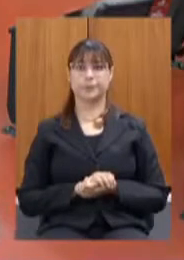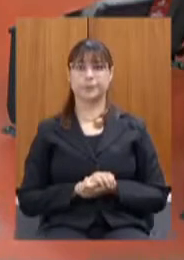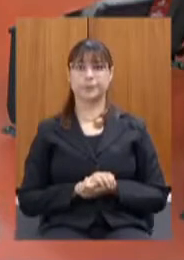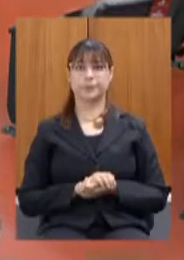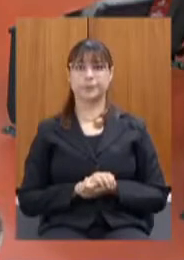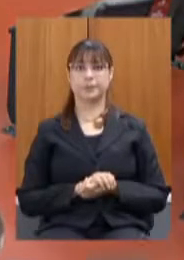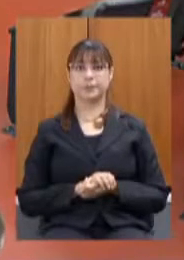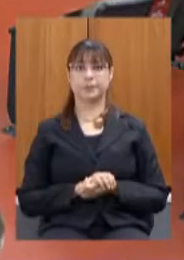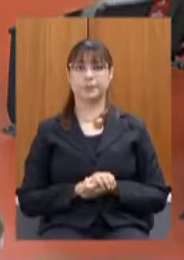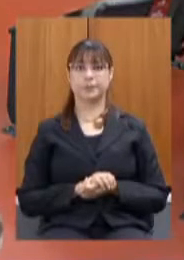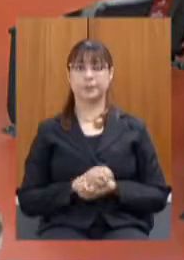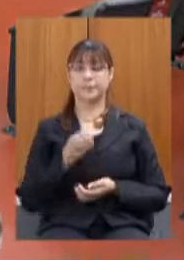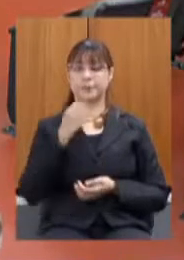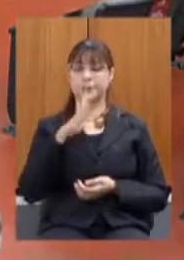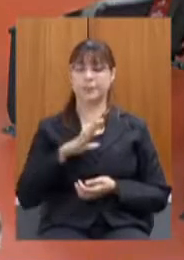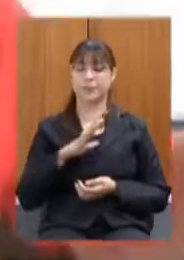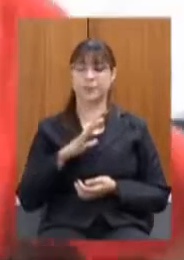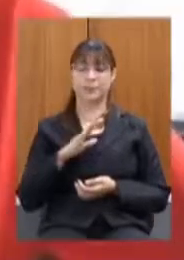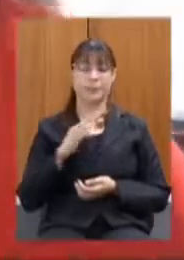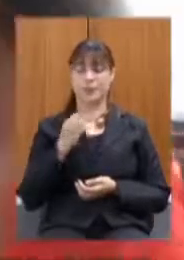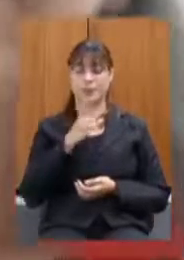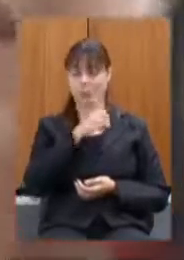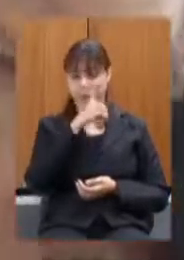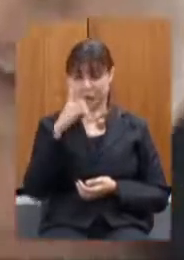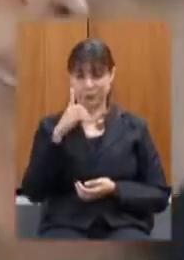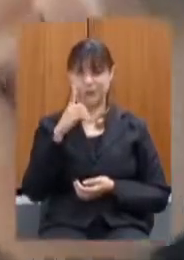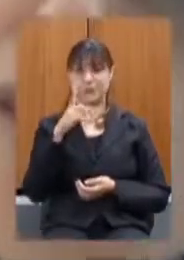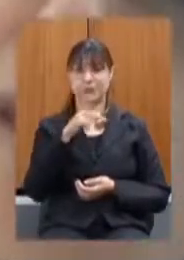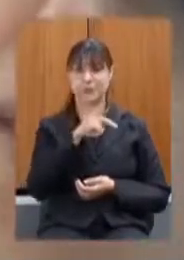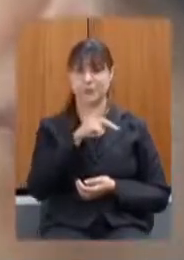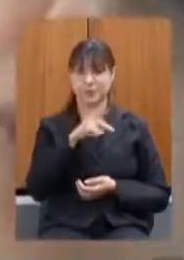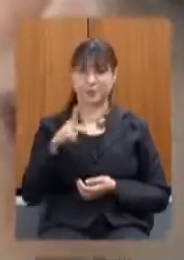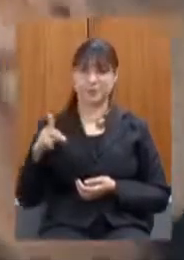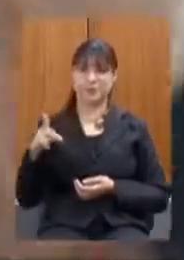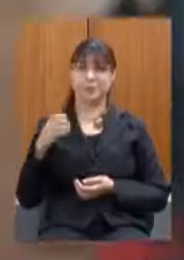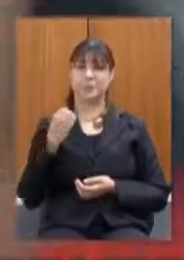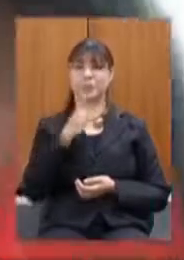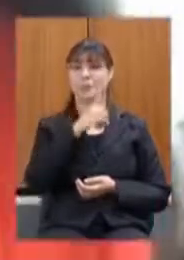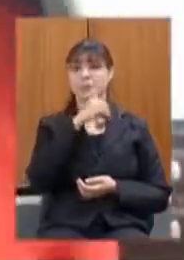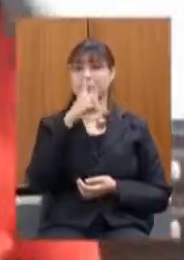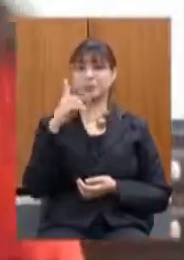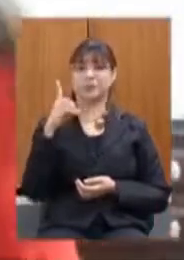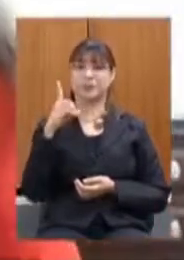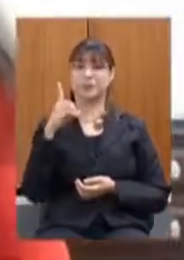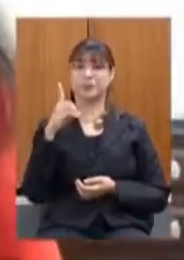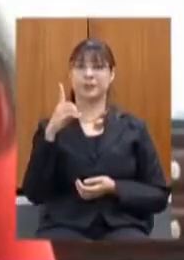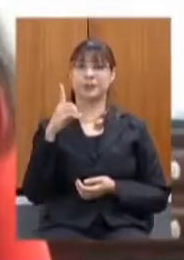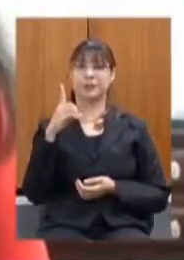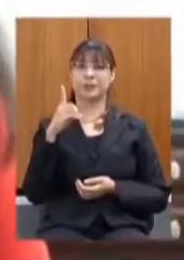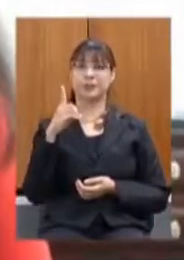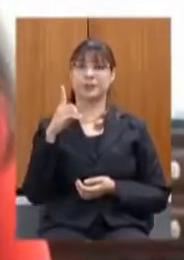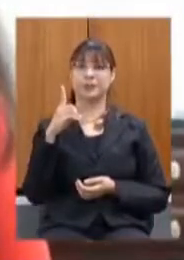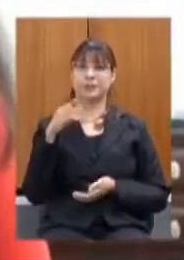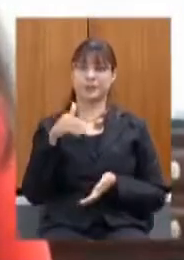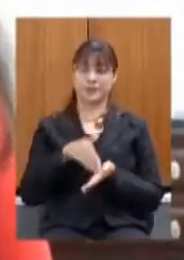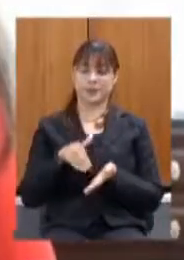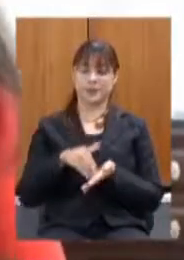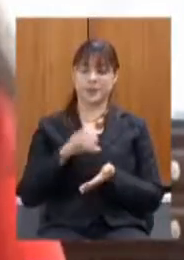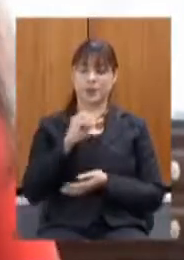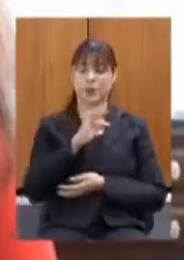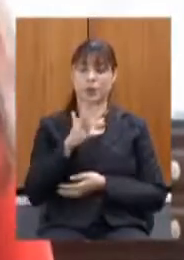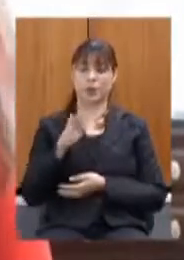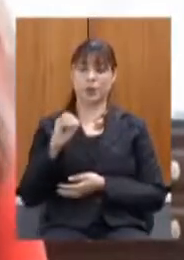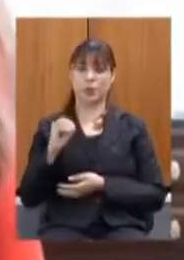boa tarde bom dia presidente bom dia secretário Otto